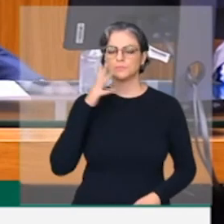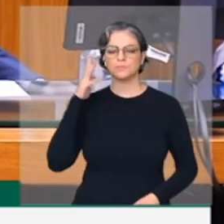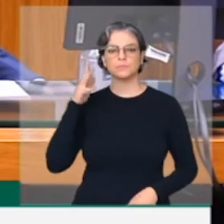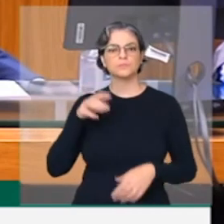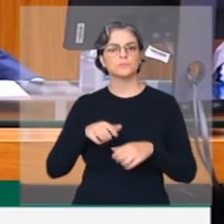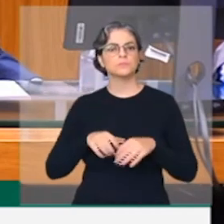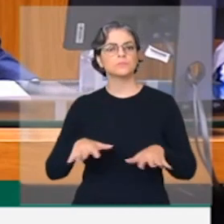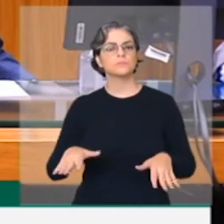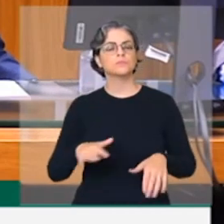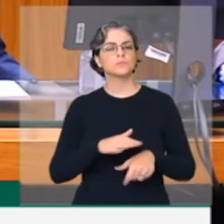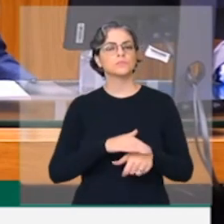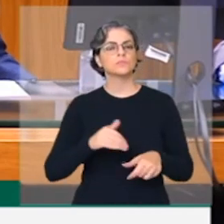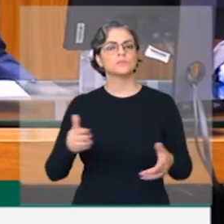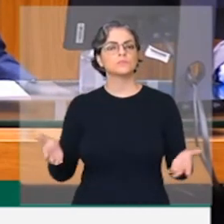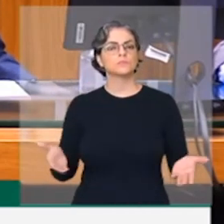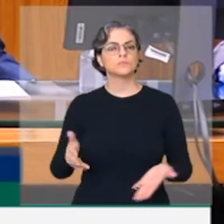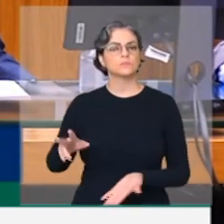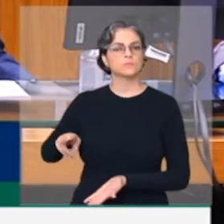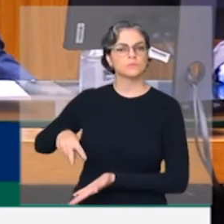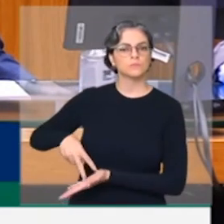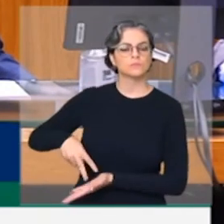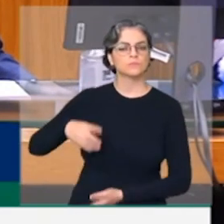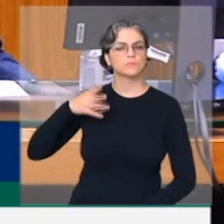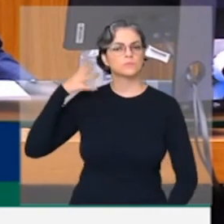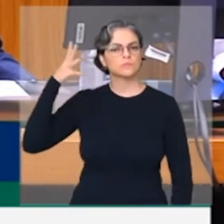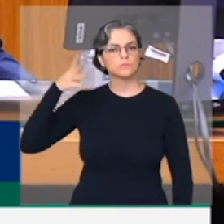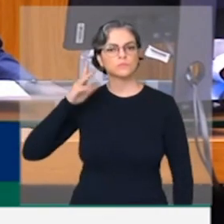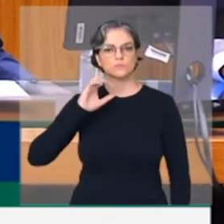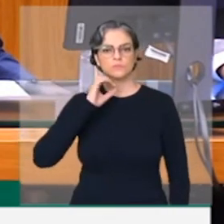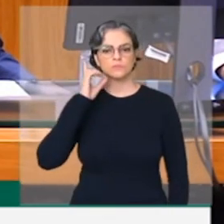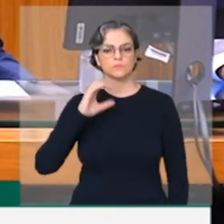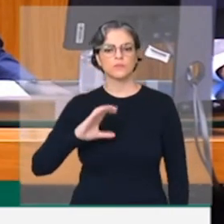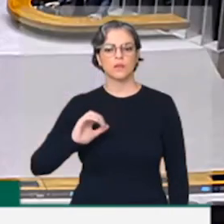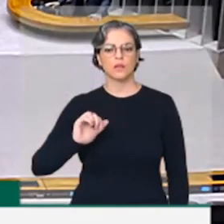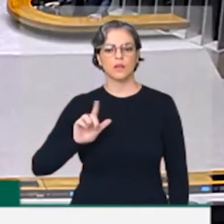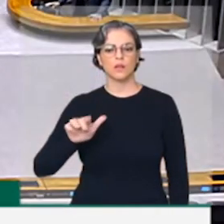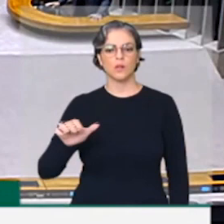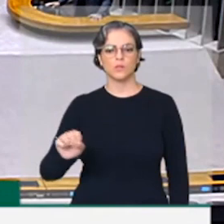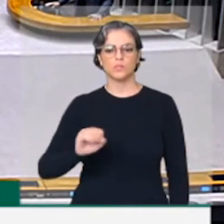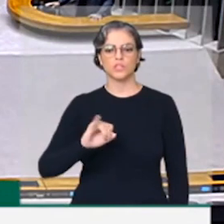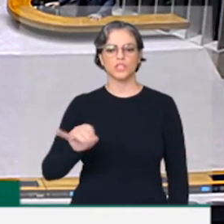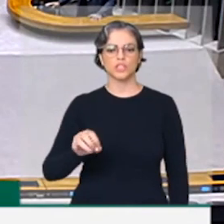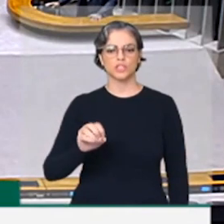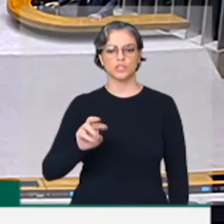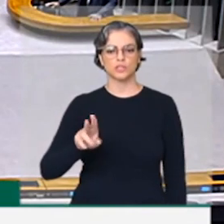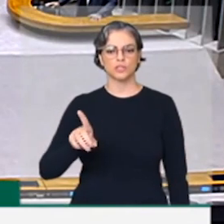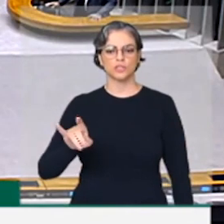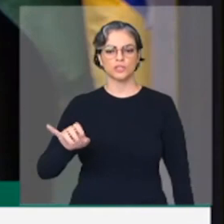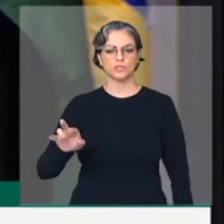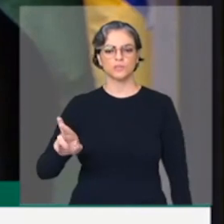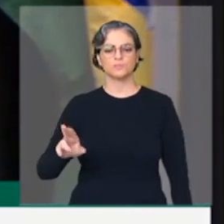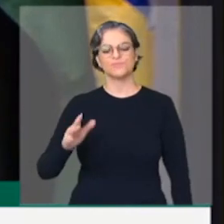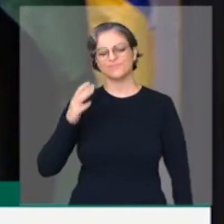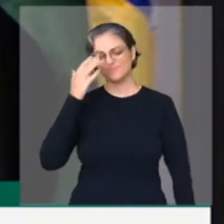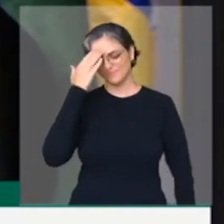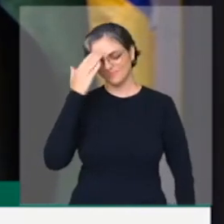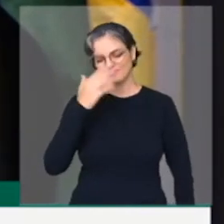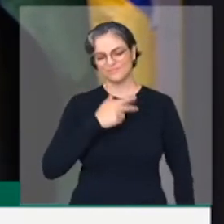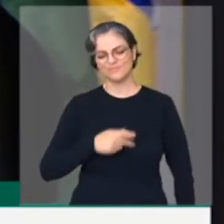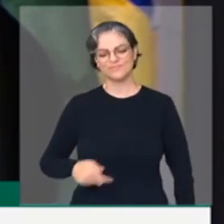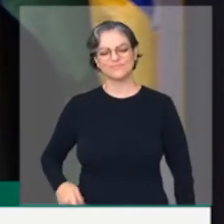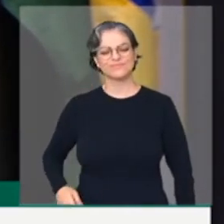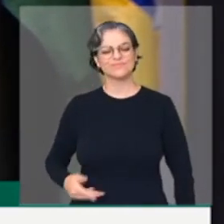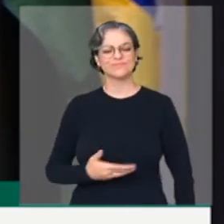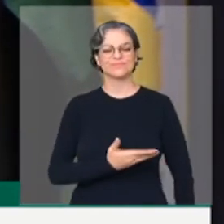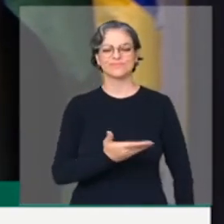Eu convido para fazer uso da palavra da tribuna o deputado Carlos Jordi. Obrigado, senhor presidente. Quero saudar a todos que nos acompanham